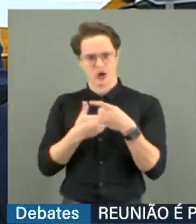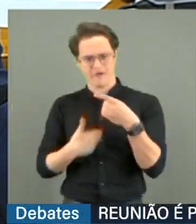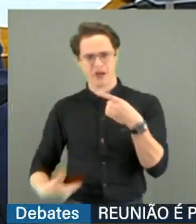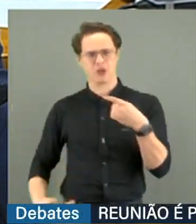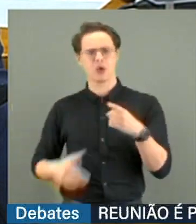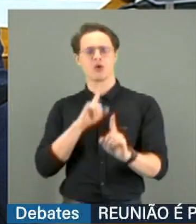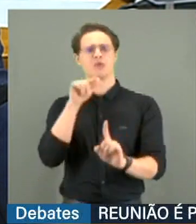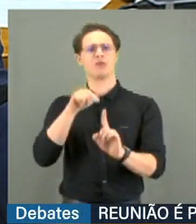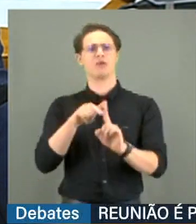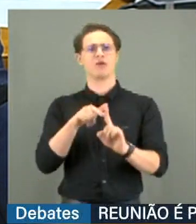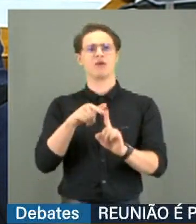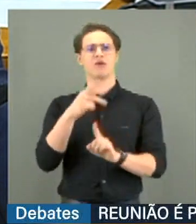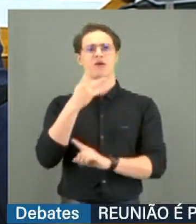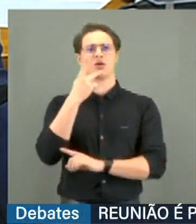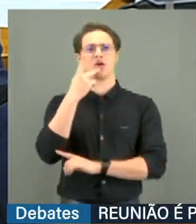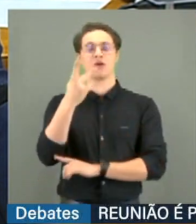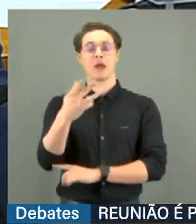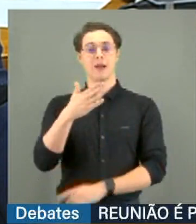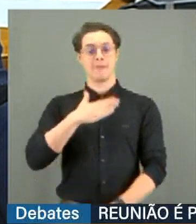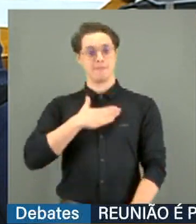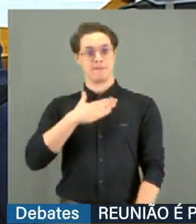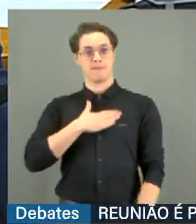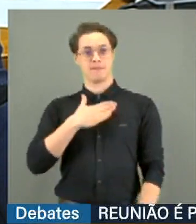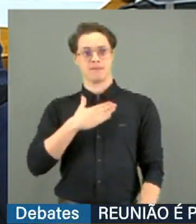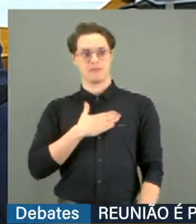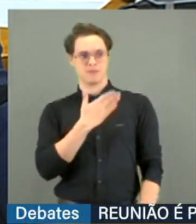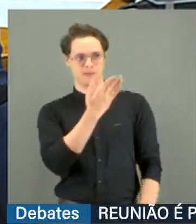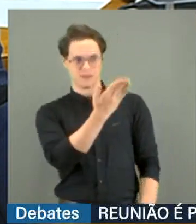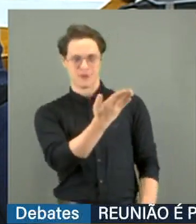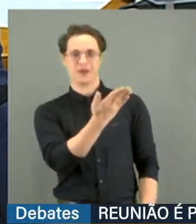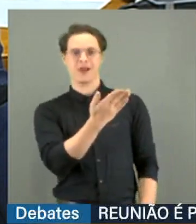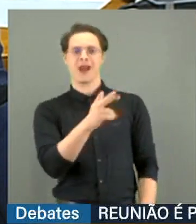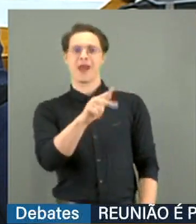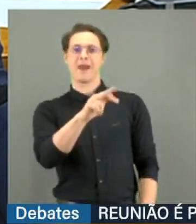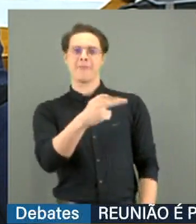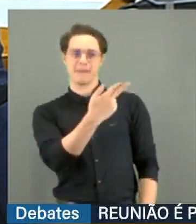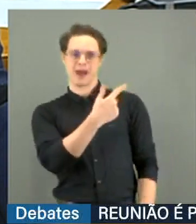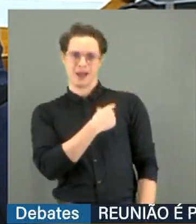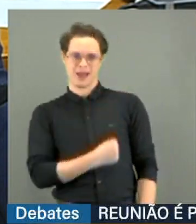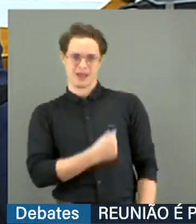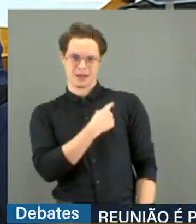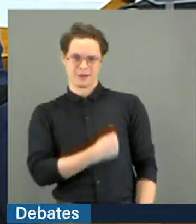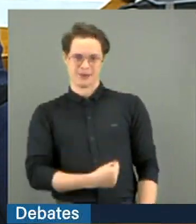para me dirigir a minha irmã em Cristo, relatora desta comissão, Elisiane Gama.